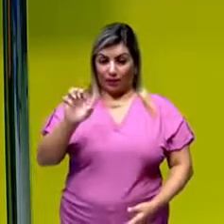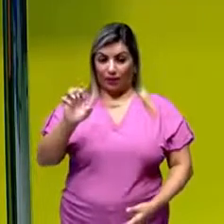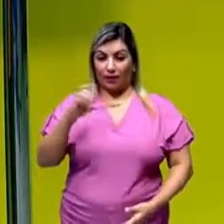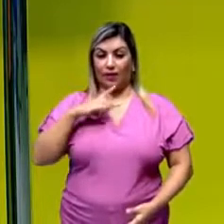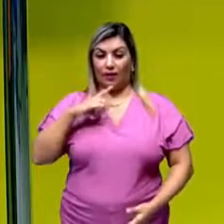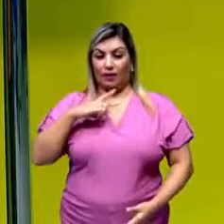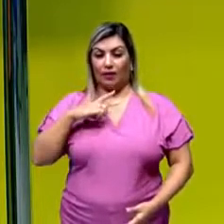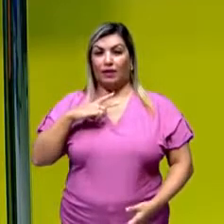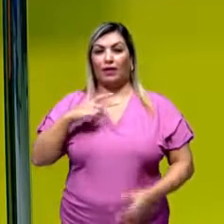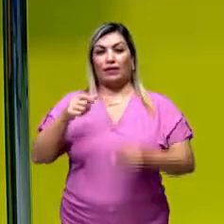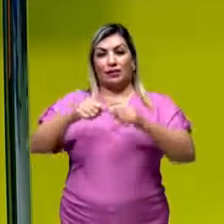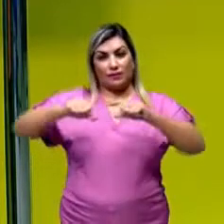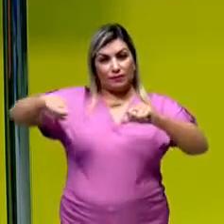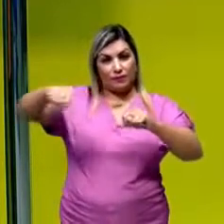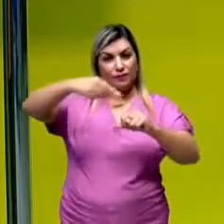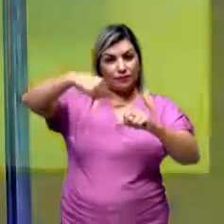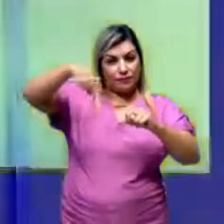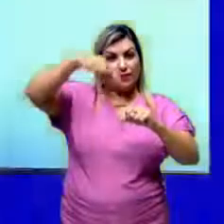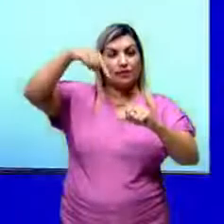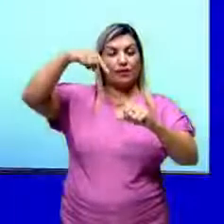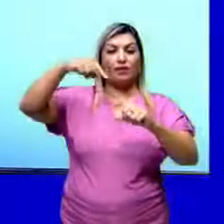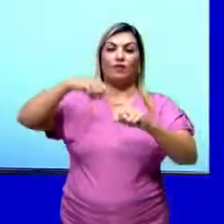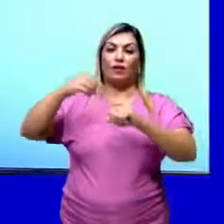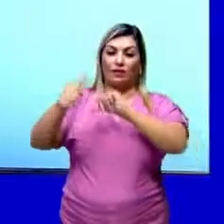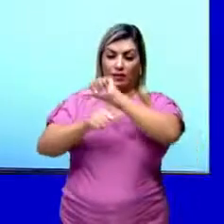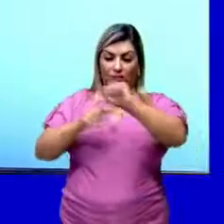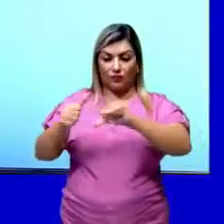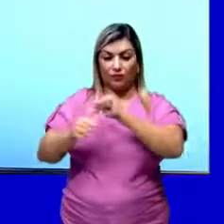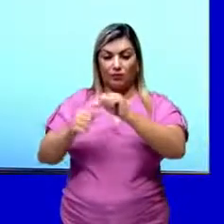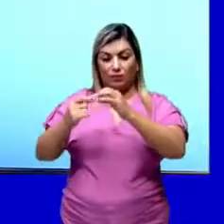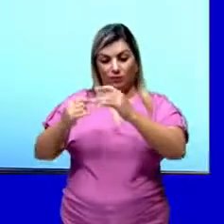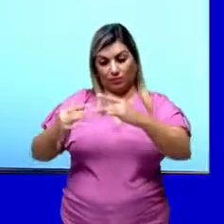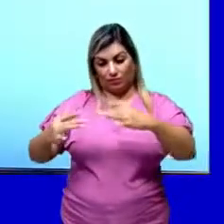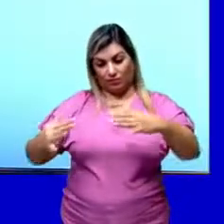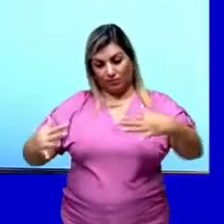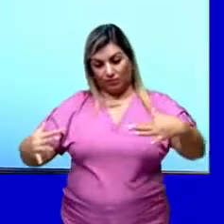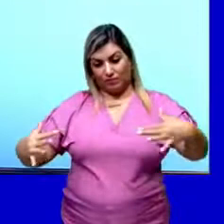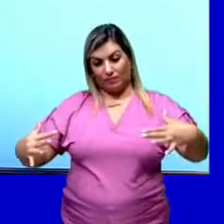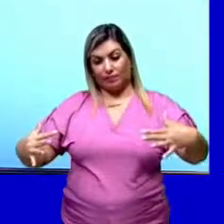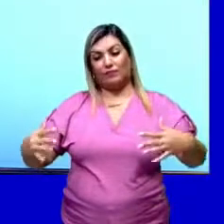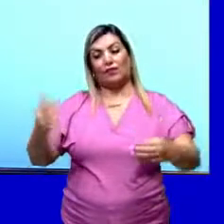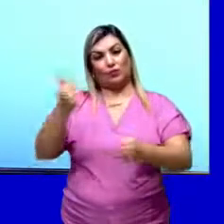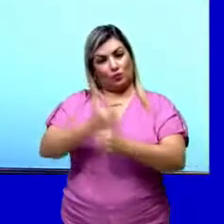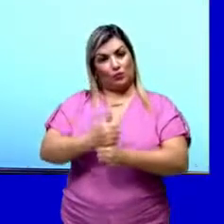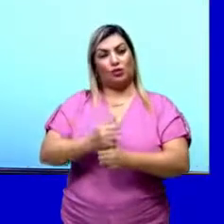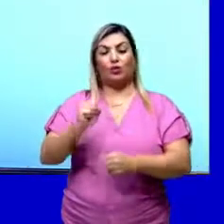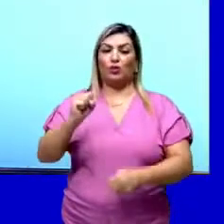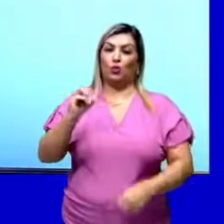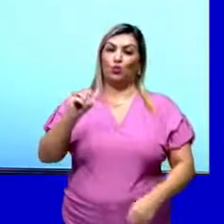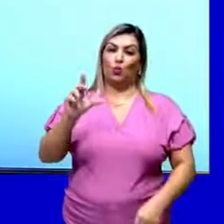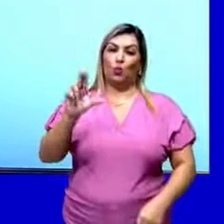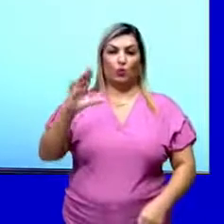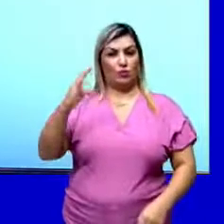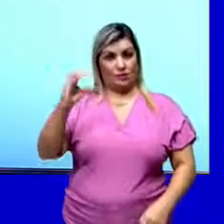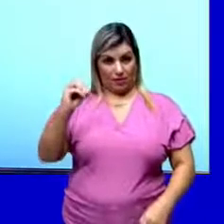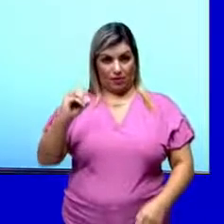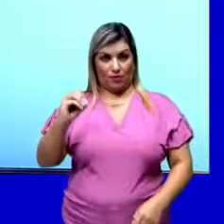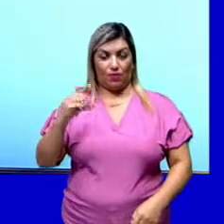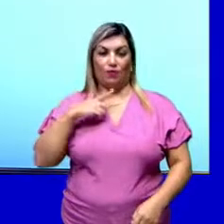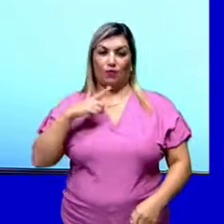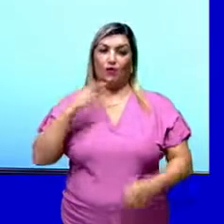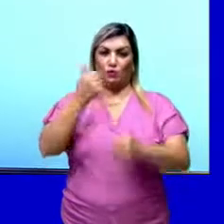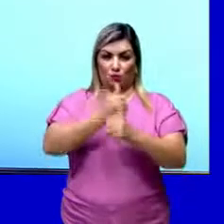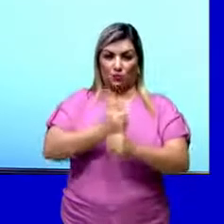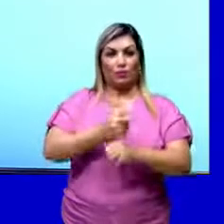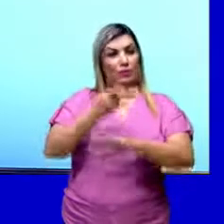fita de zinco vai deslocar a prata da solução e vai tomar o lugar da solução. Ou vai tomar o lugar da